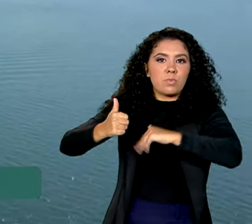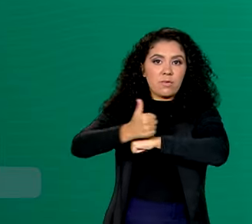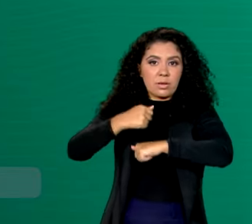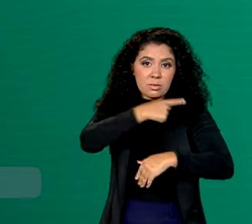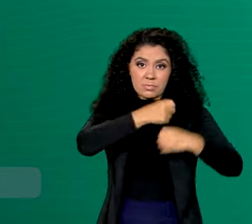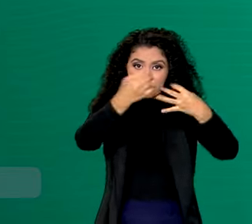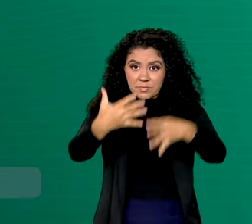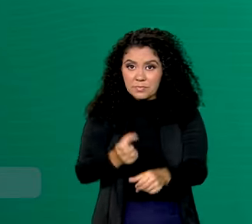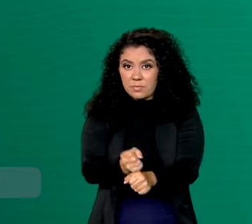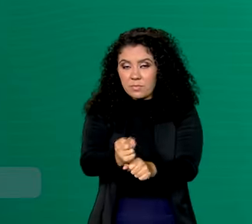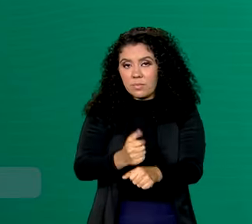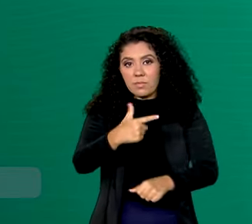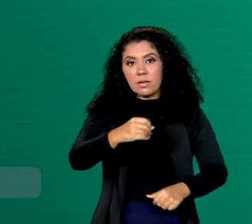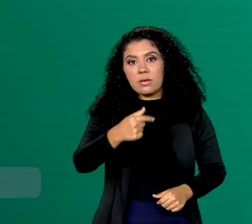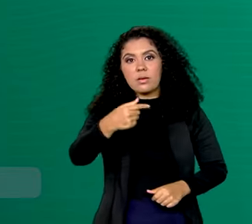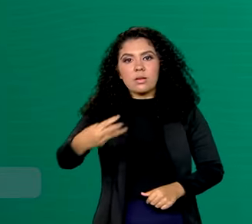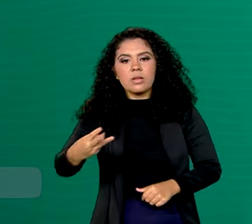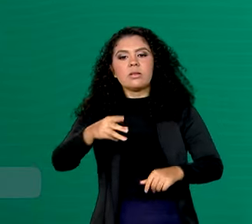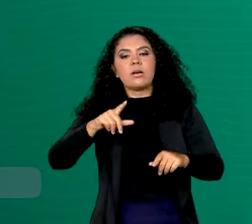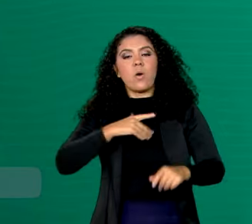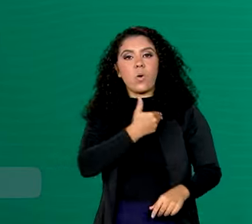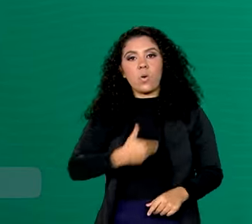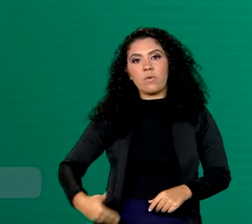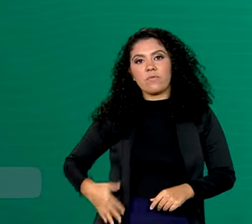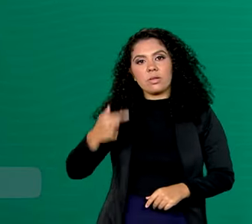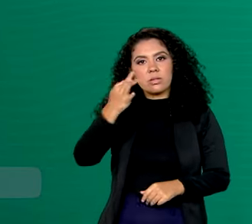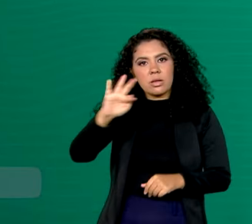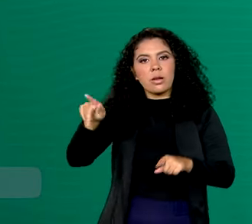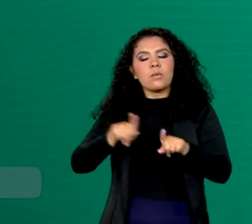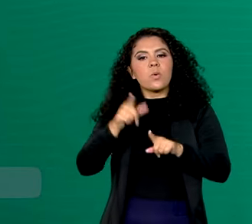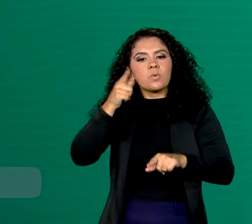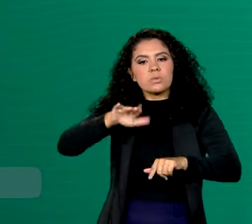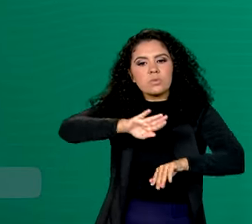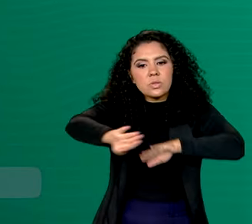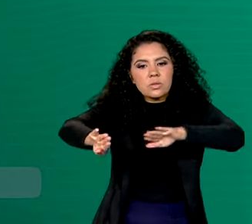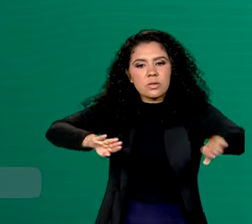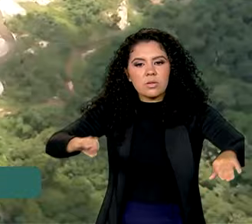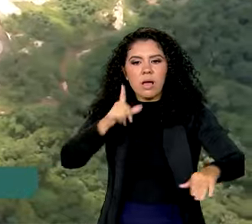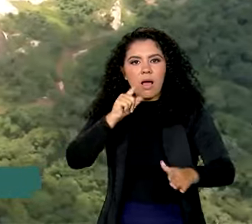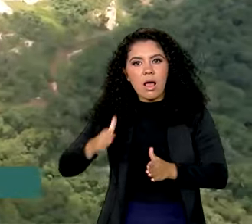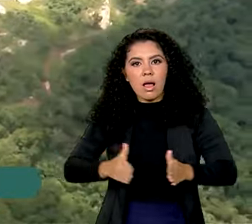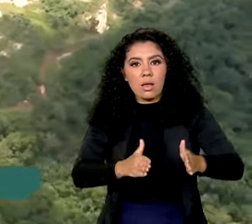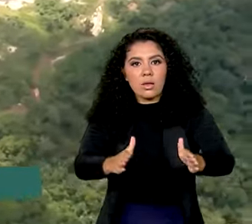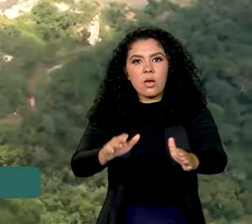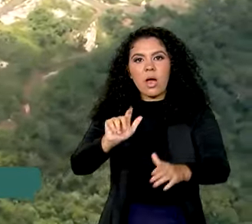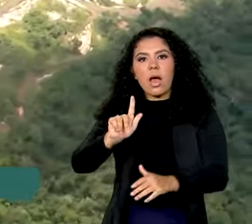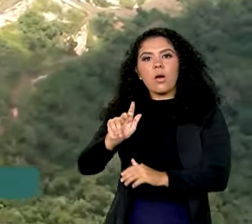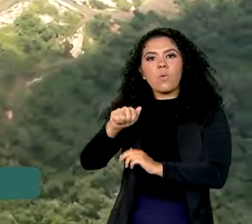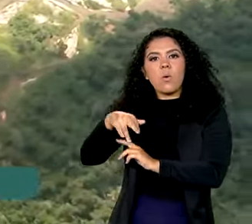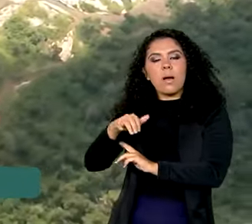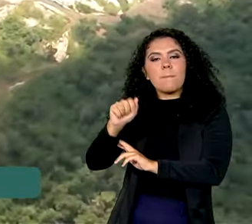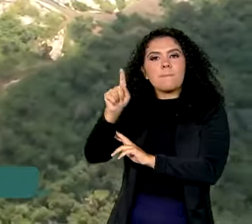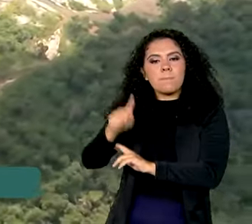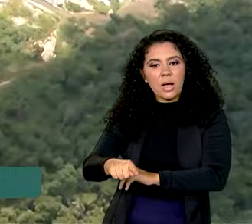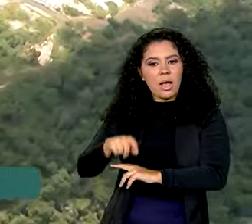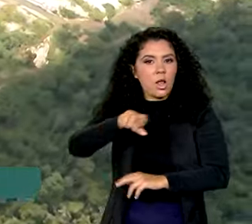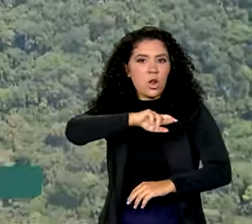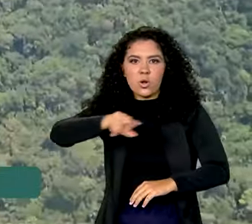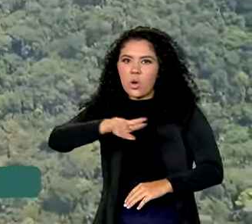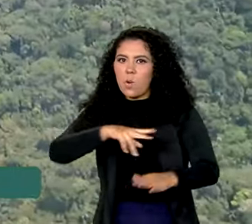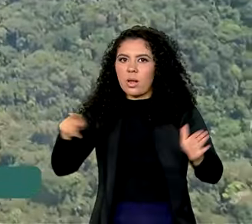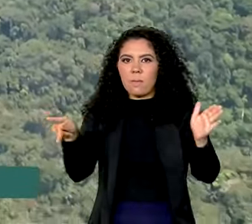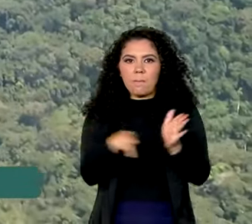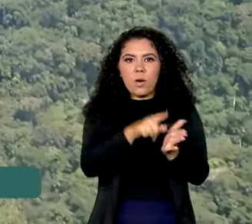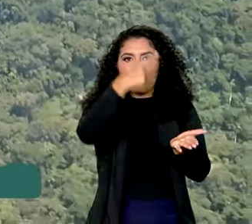o governo federal também retirou os invasores da terra indígena do alto rio Guamá. O local não fazia parte do acordo de